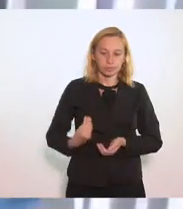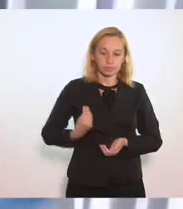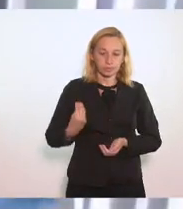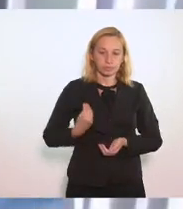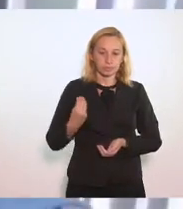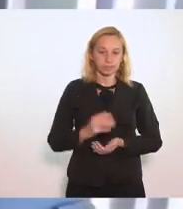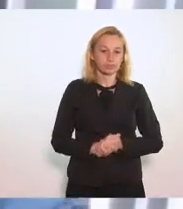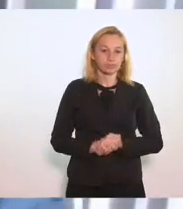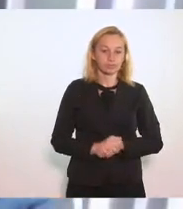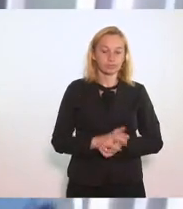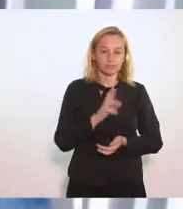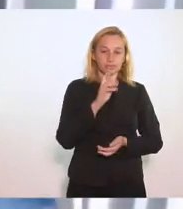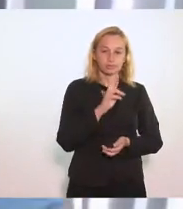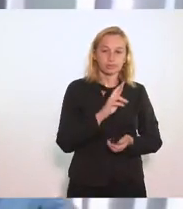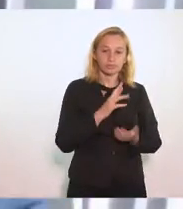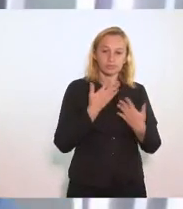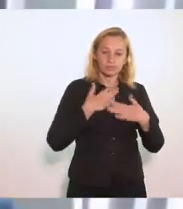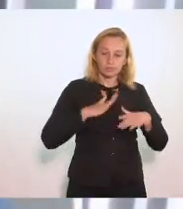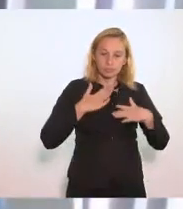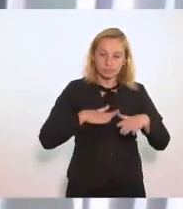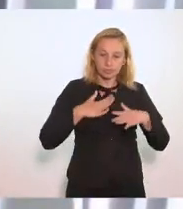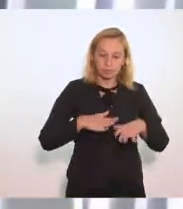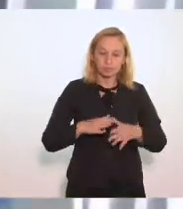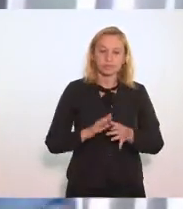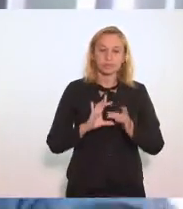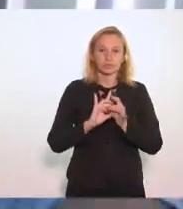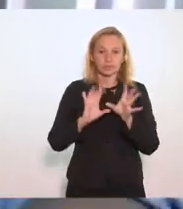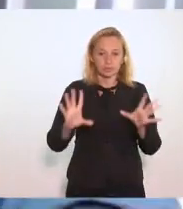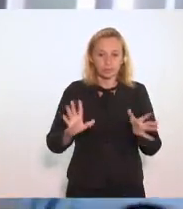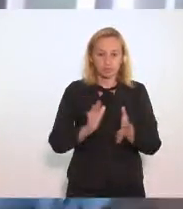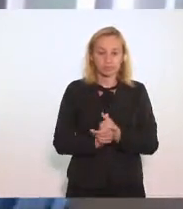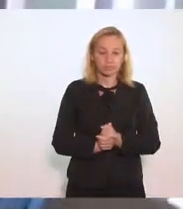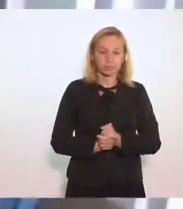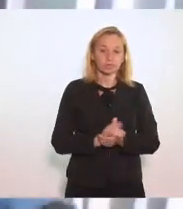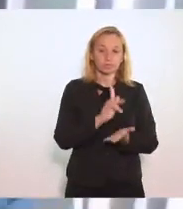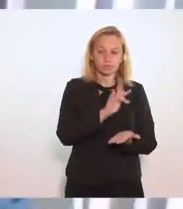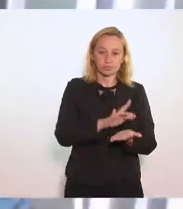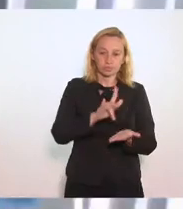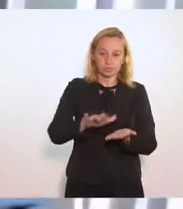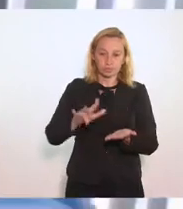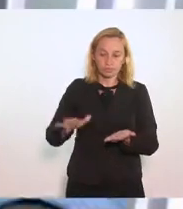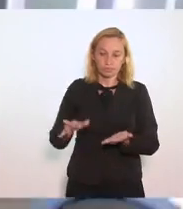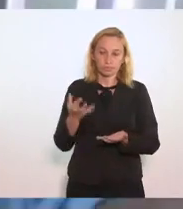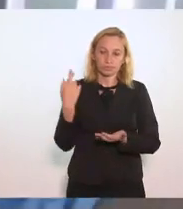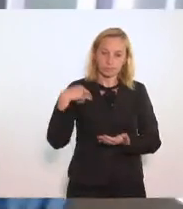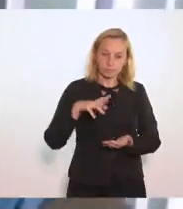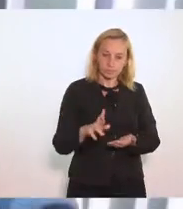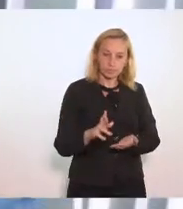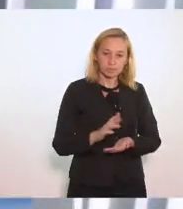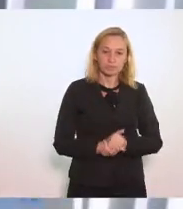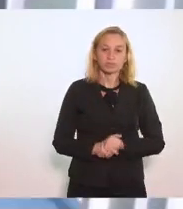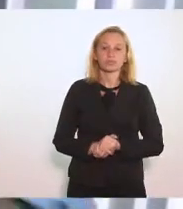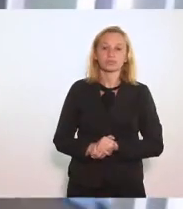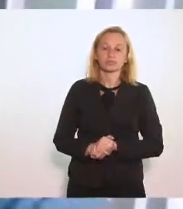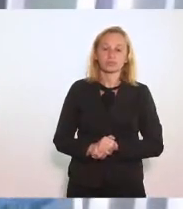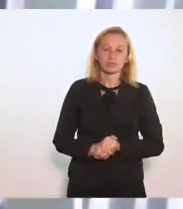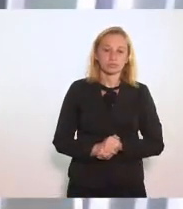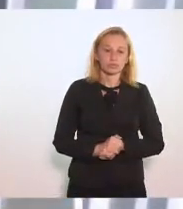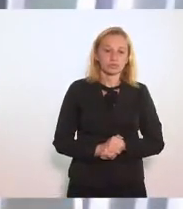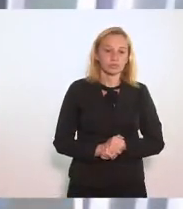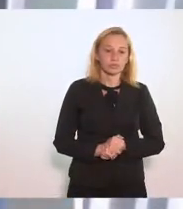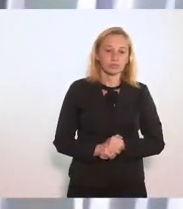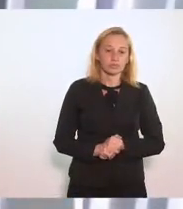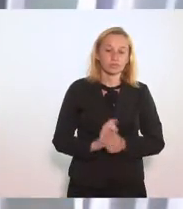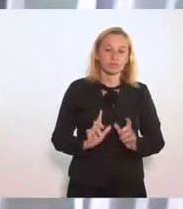Respeitosa Pacífica Democrática Entre diferentes religiões Entre diferentes crenças Entre diferentes